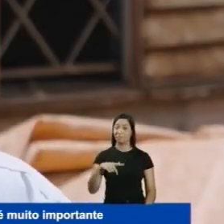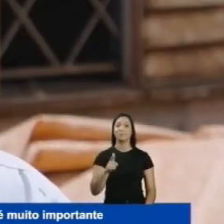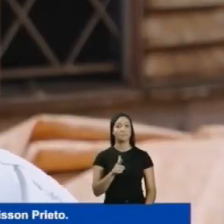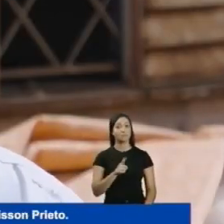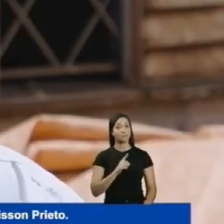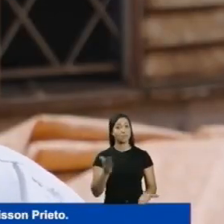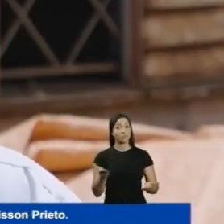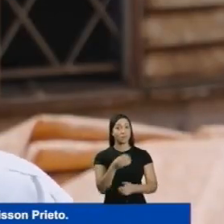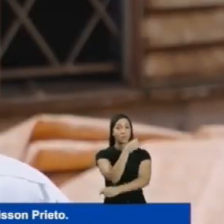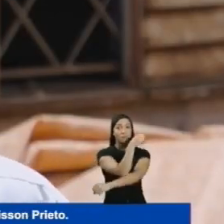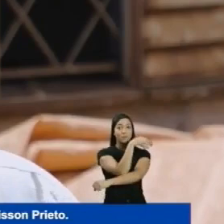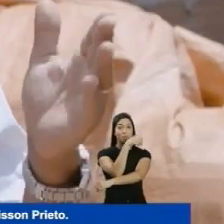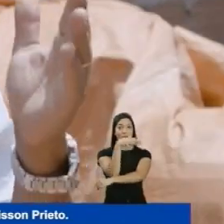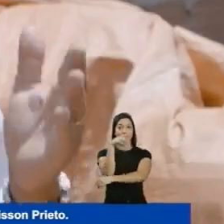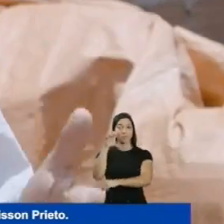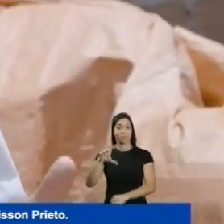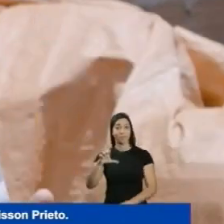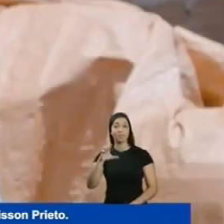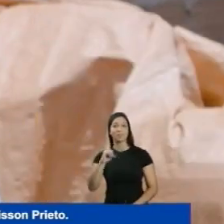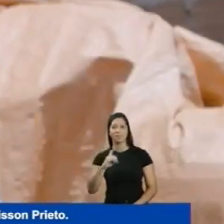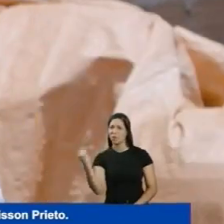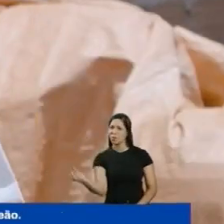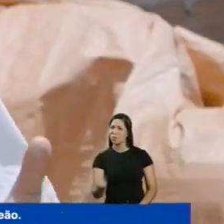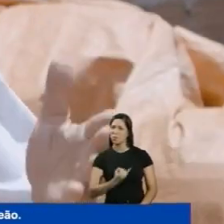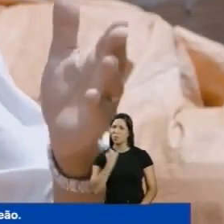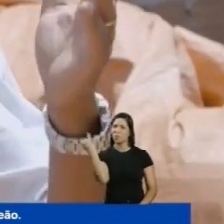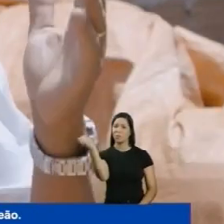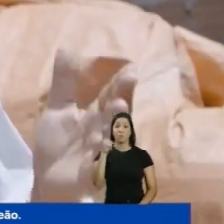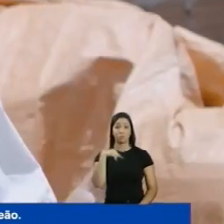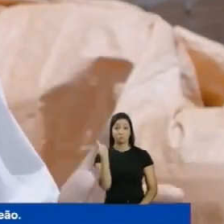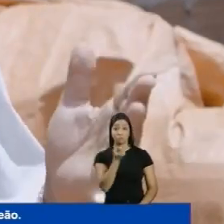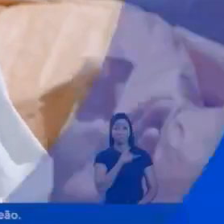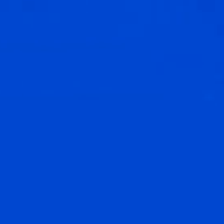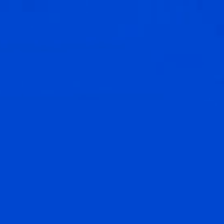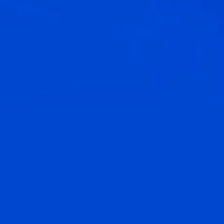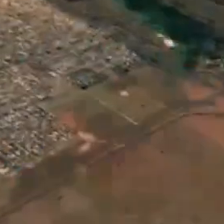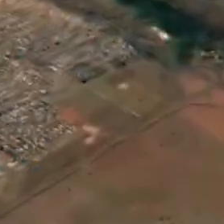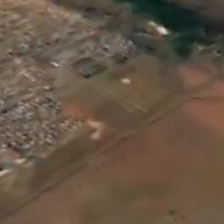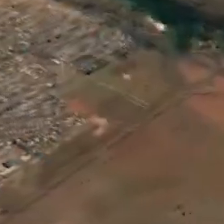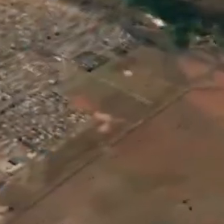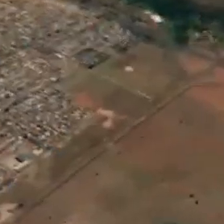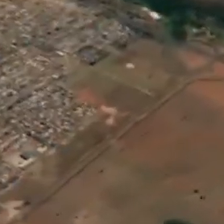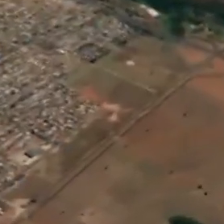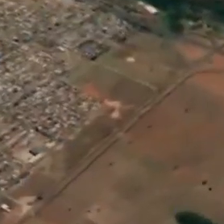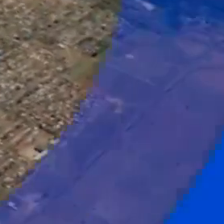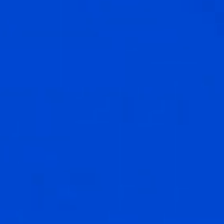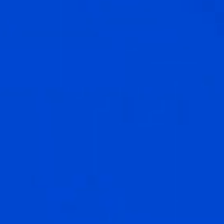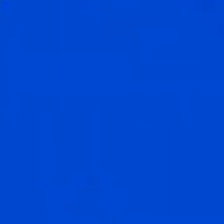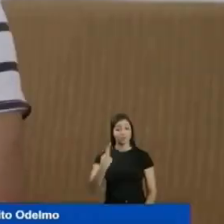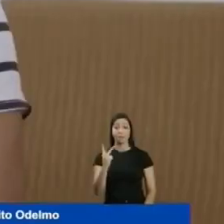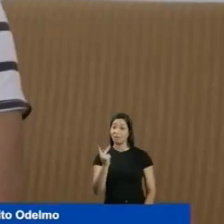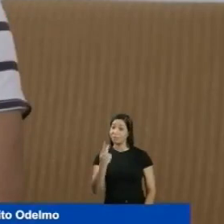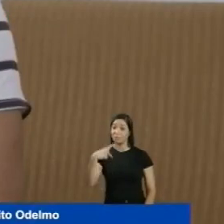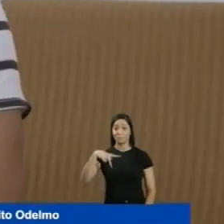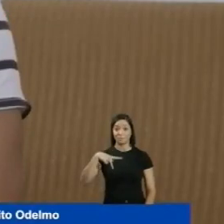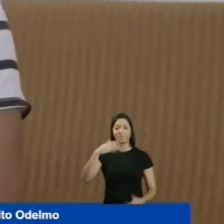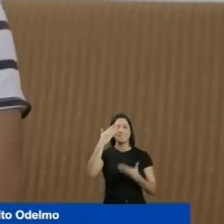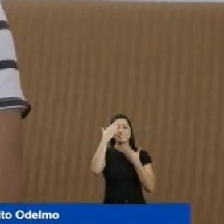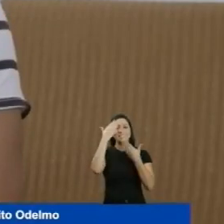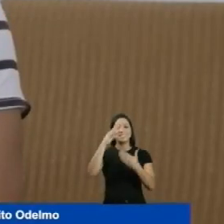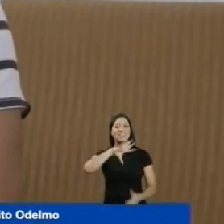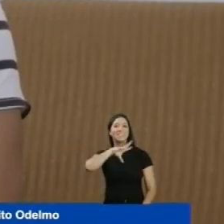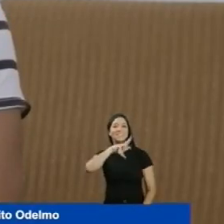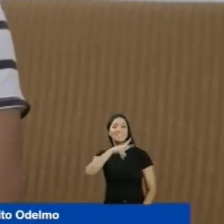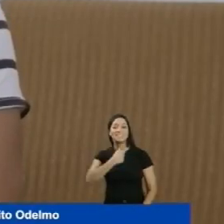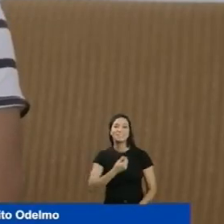a nossa população Do bairro Elis São Pietro Nós agradecemos ao Odelmo Leão E nós queremos agradecer o